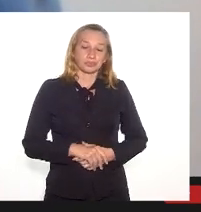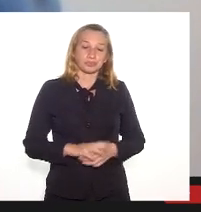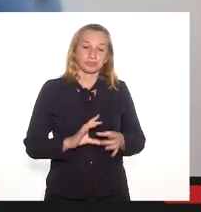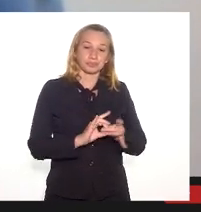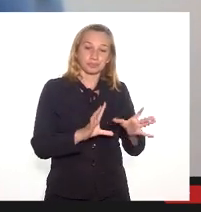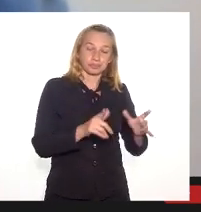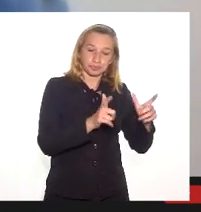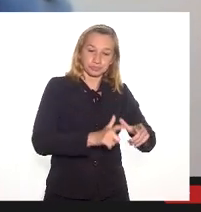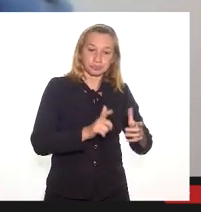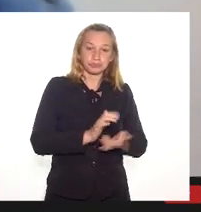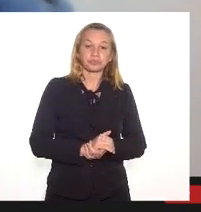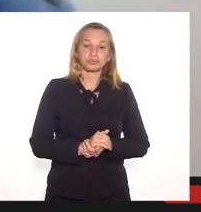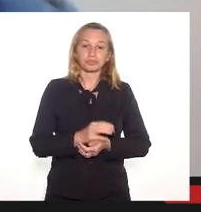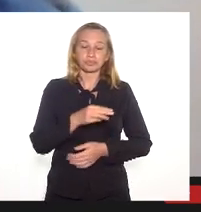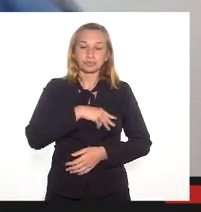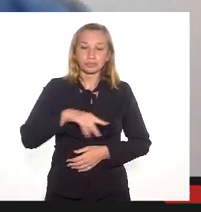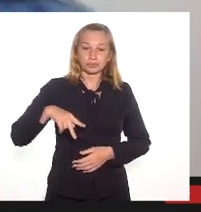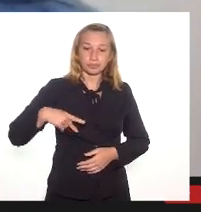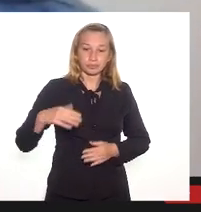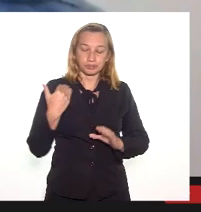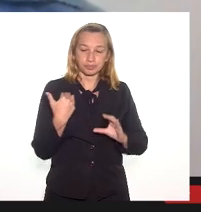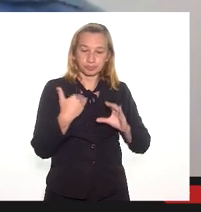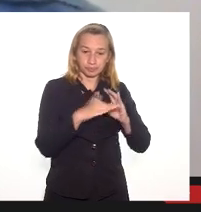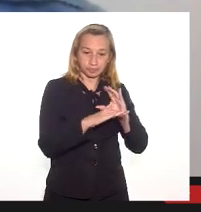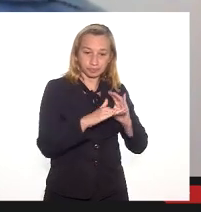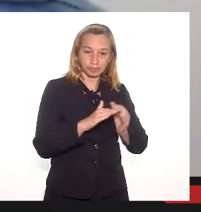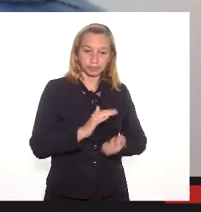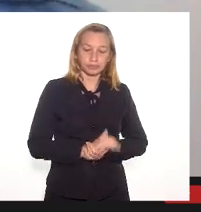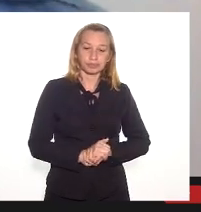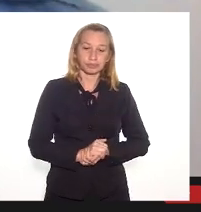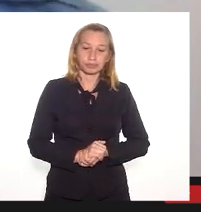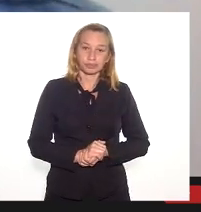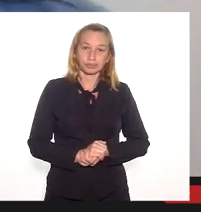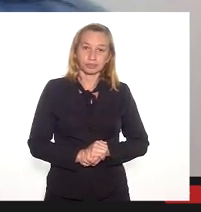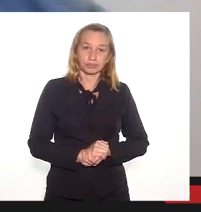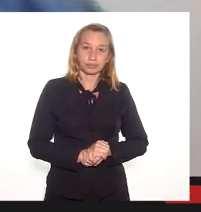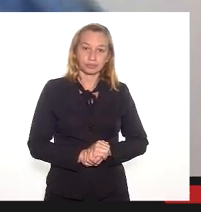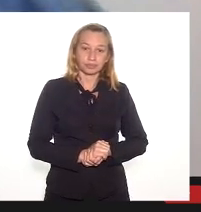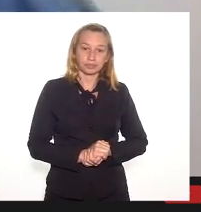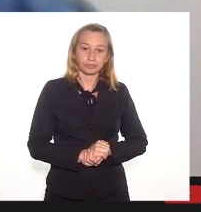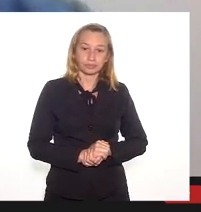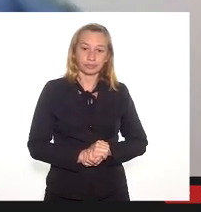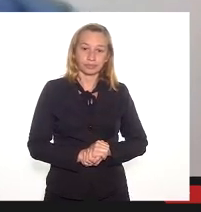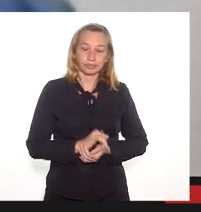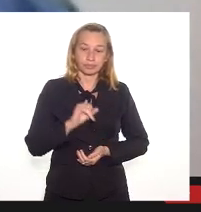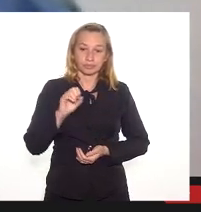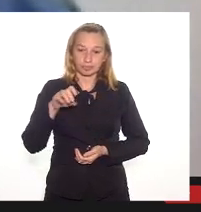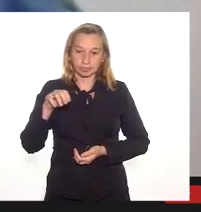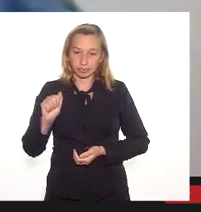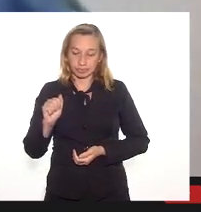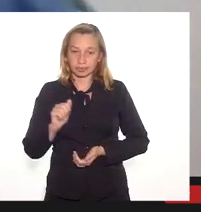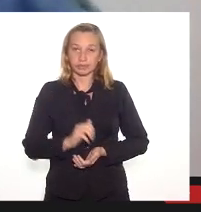É, o Ministério Público, ele enviou, o envio, é, para, para o INEA,